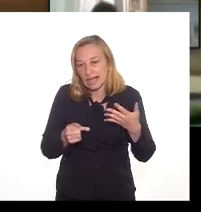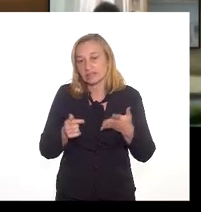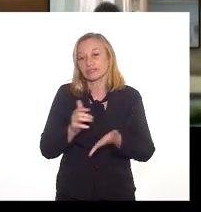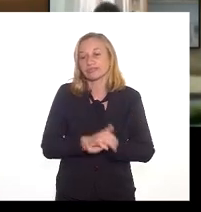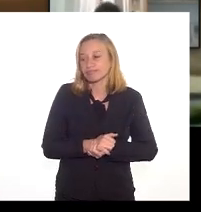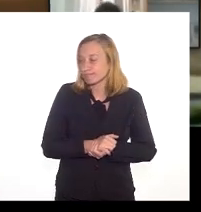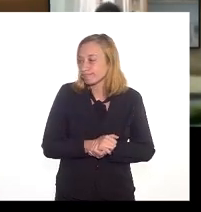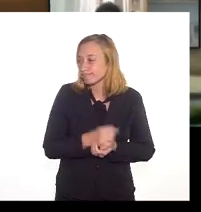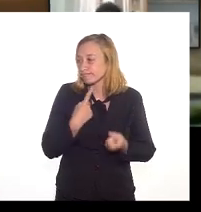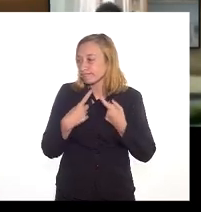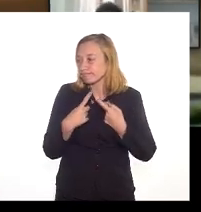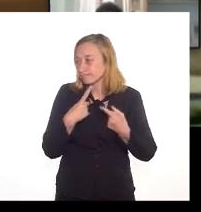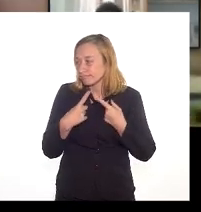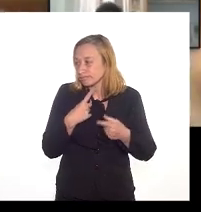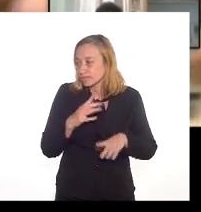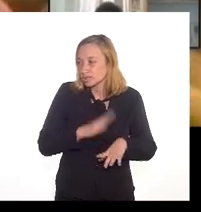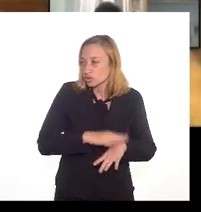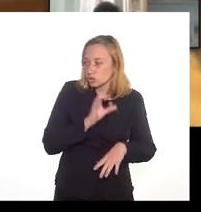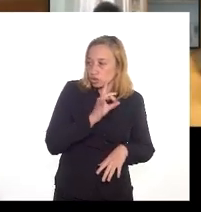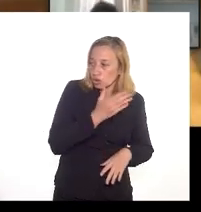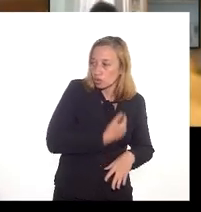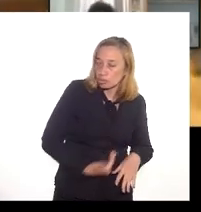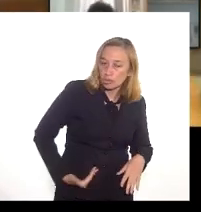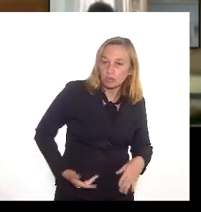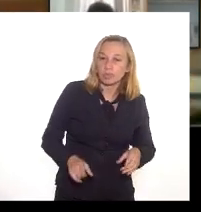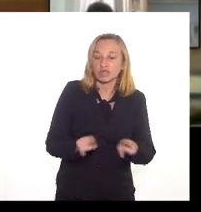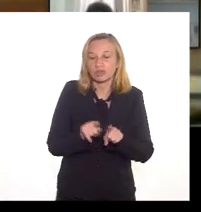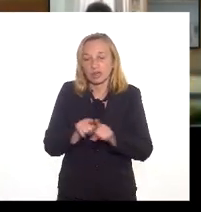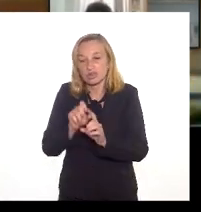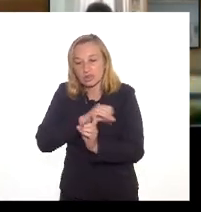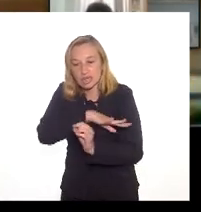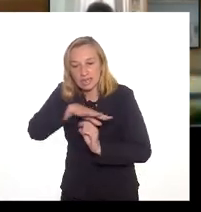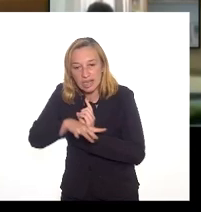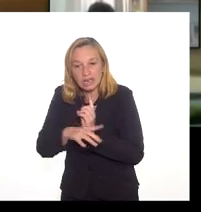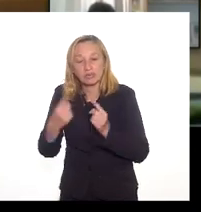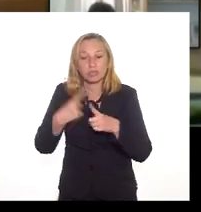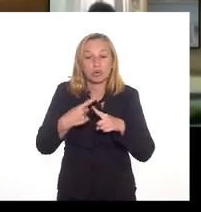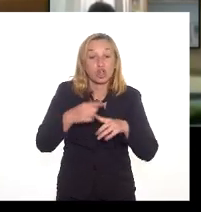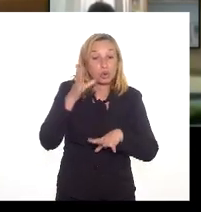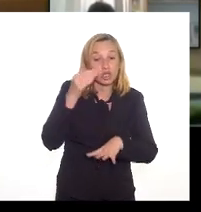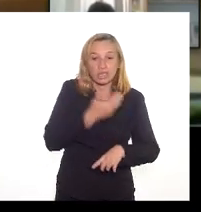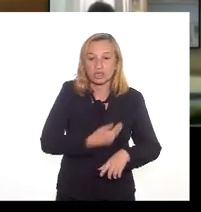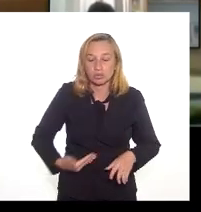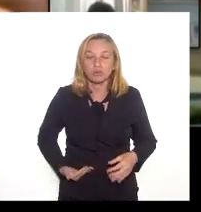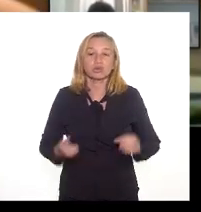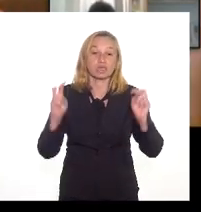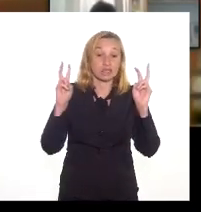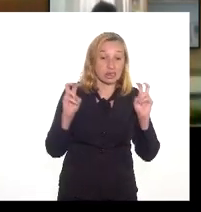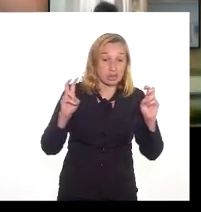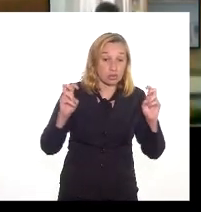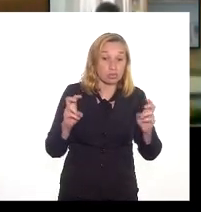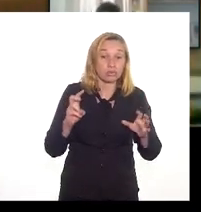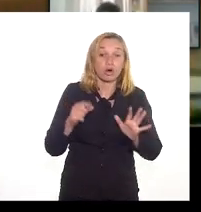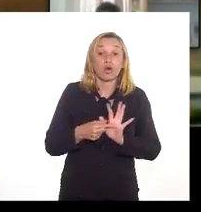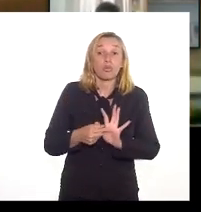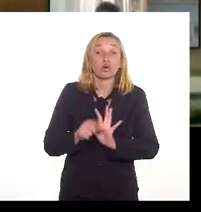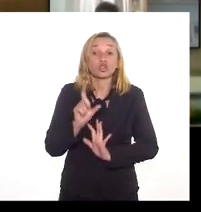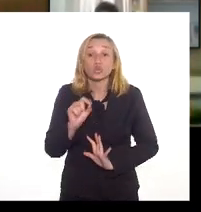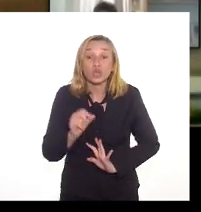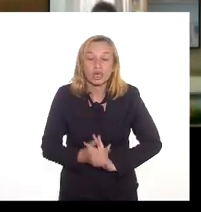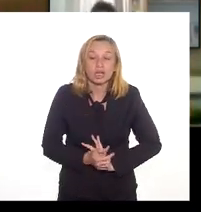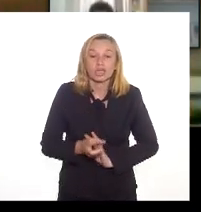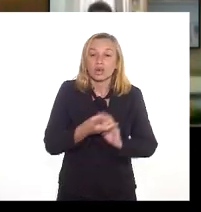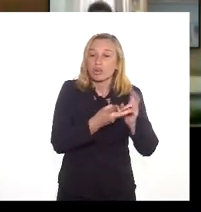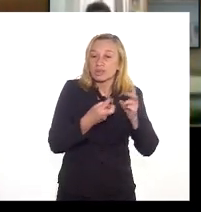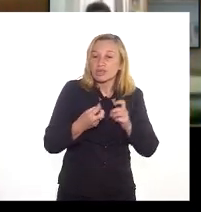por parte dos entes públicos mas por parte da sociedade porque o interesse público nesse caso tudo indica que ele deve ser